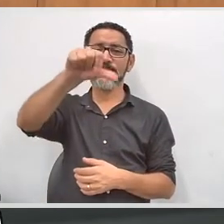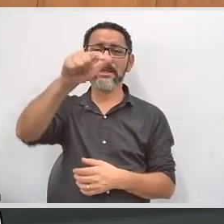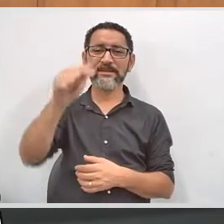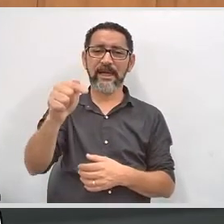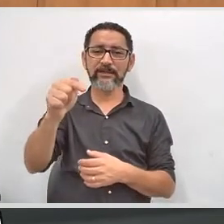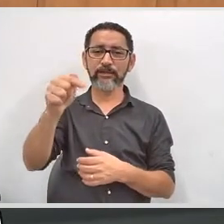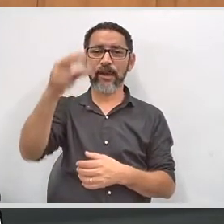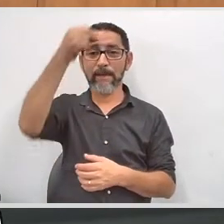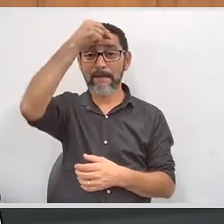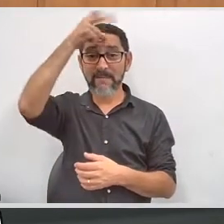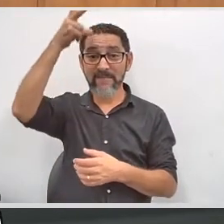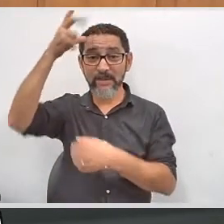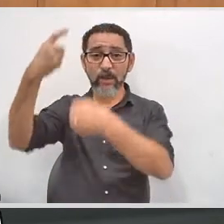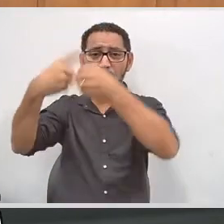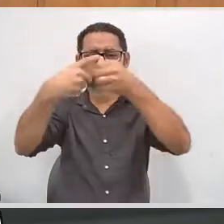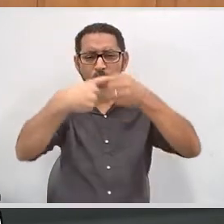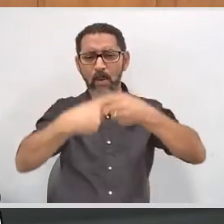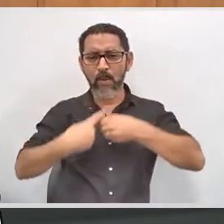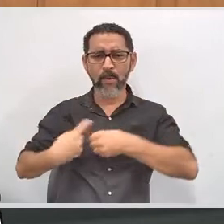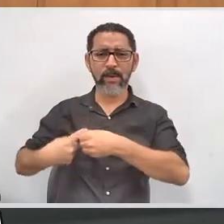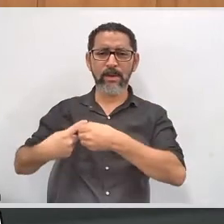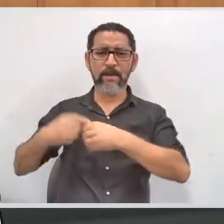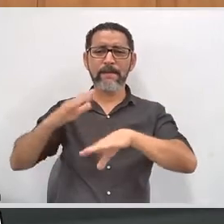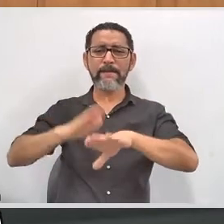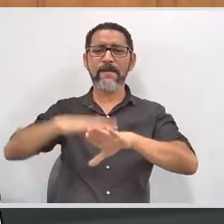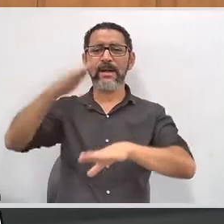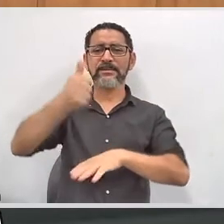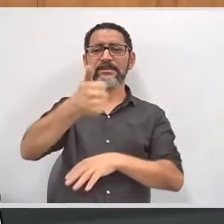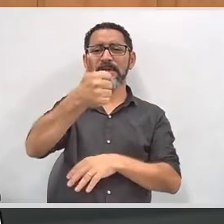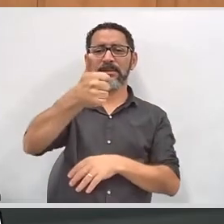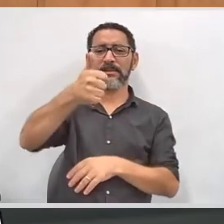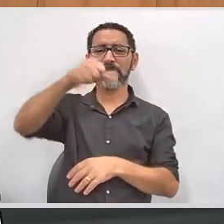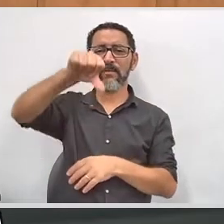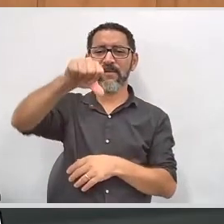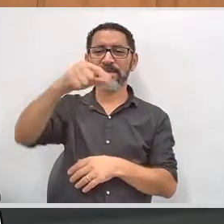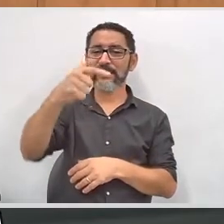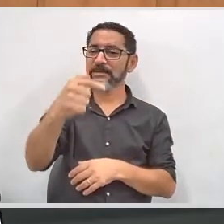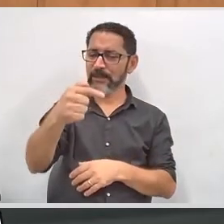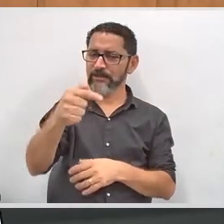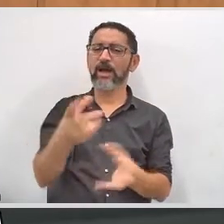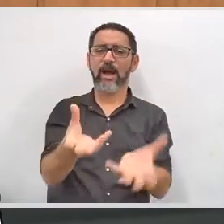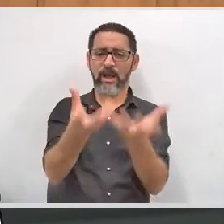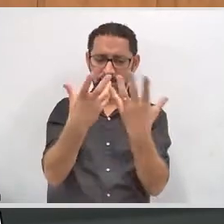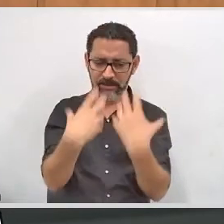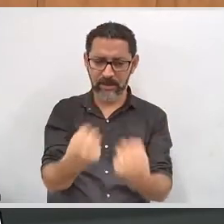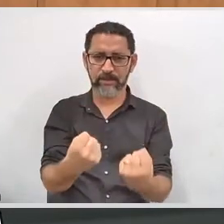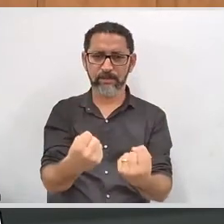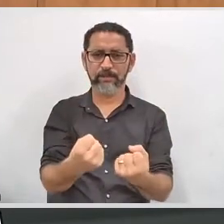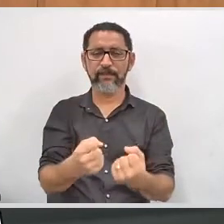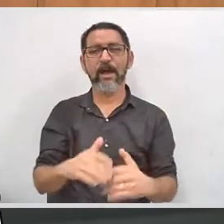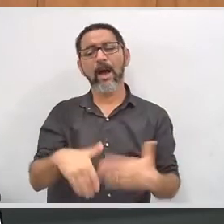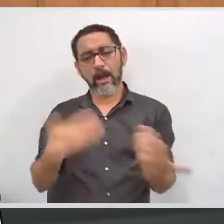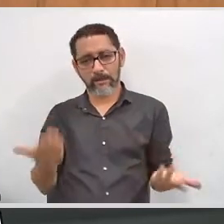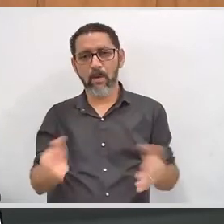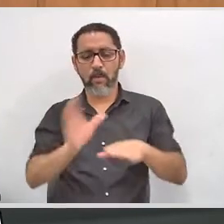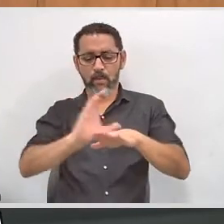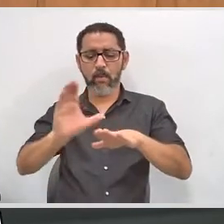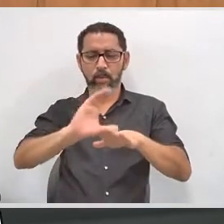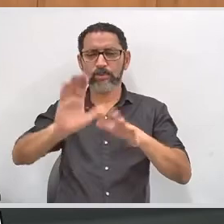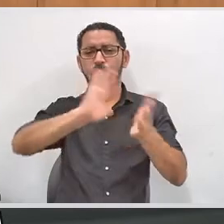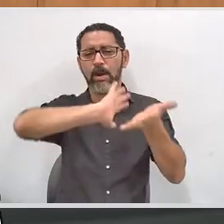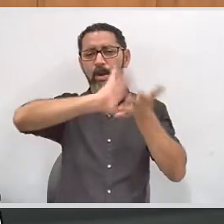197 prefeituras. eu dizia mais de 190, mas foram 197 prefeituras. E aí está, a capacitação em libras,